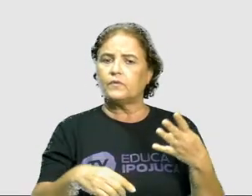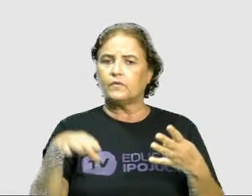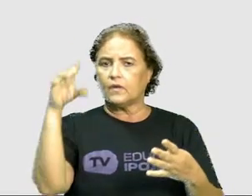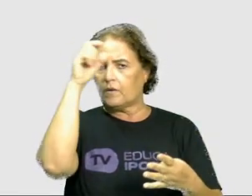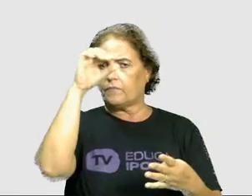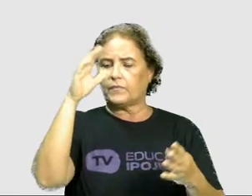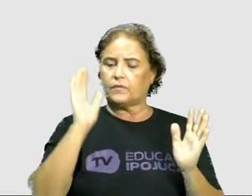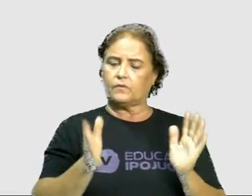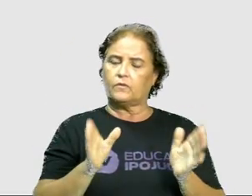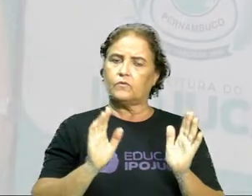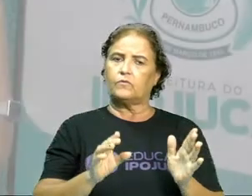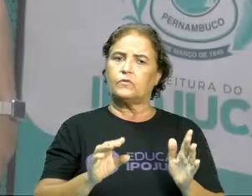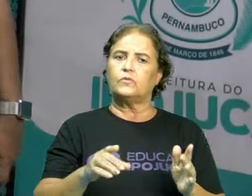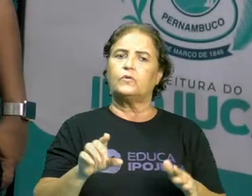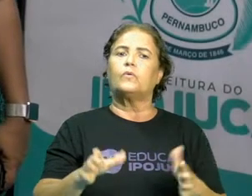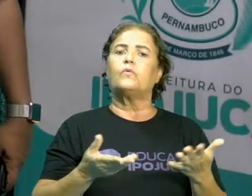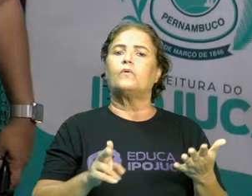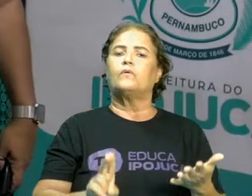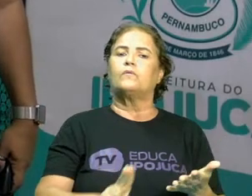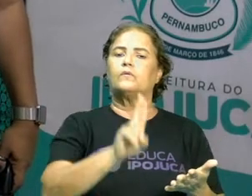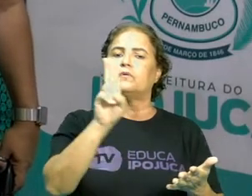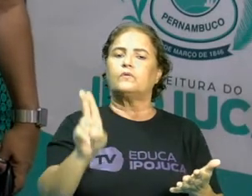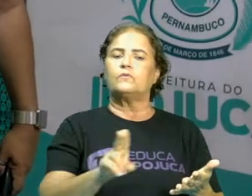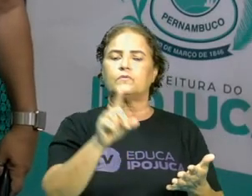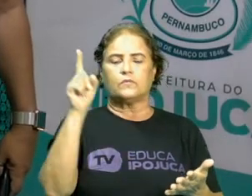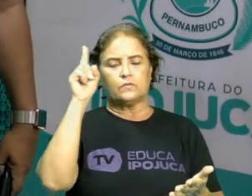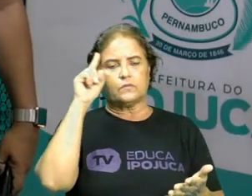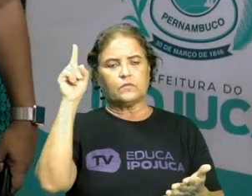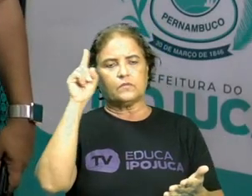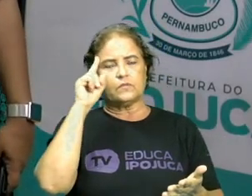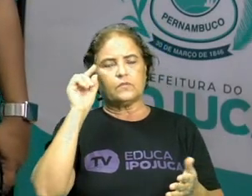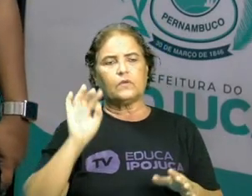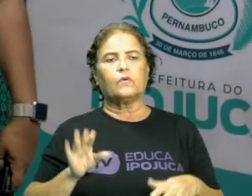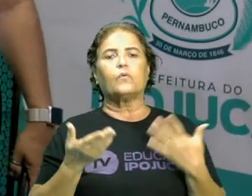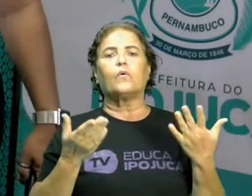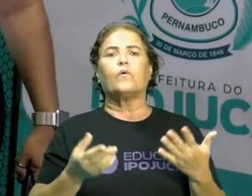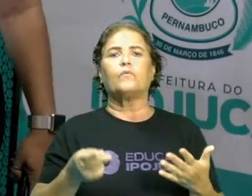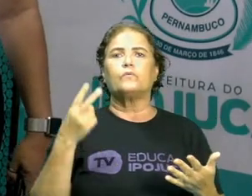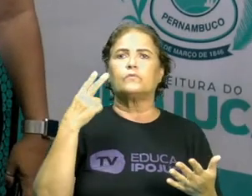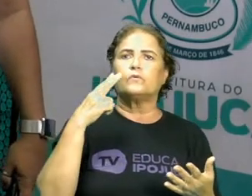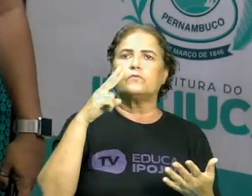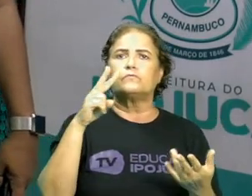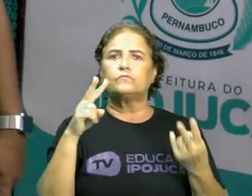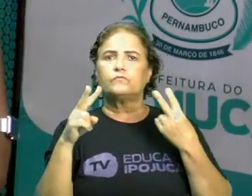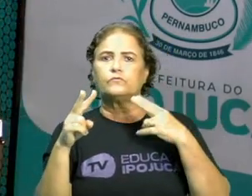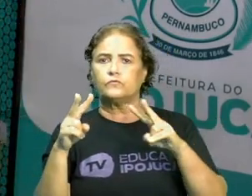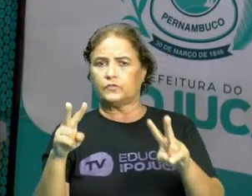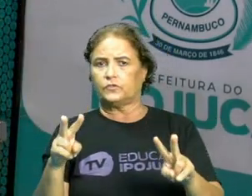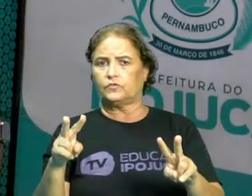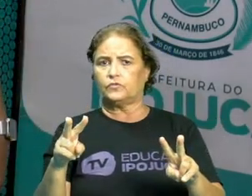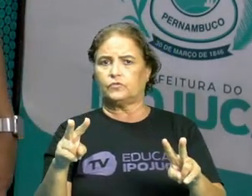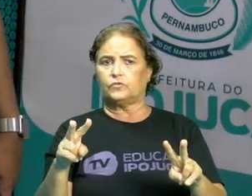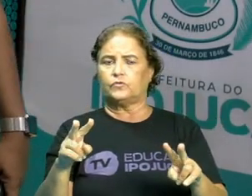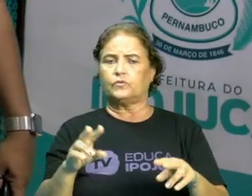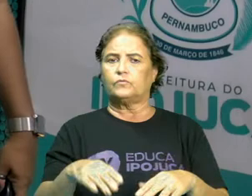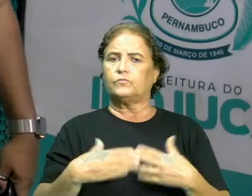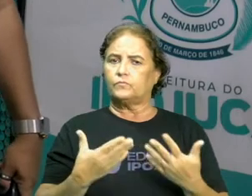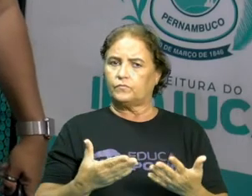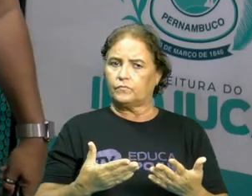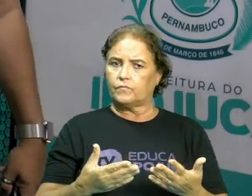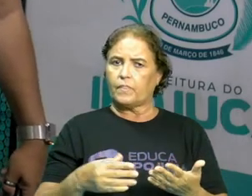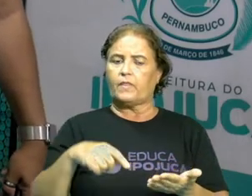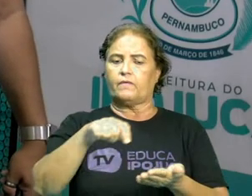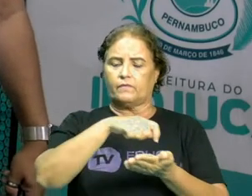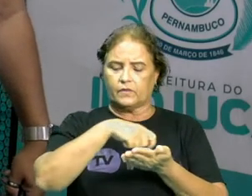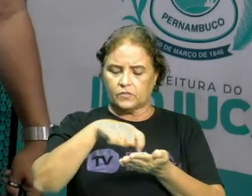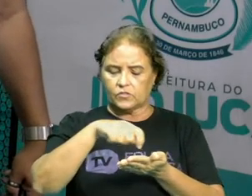as que eu uso no meu dia a dia? Quais são as que eu observo? Quais são as que eu vejo? E isso você